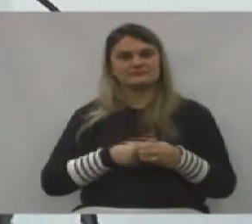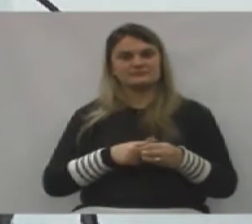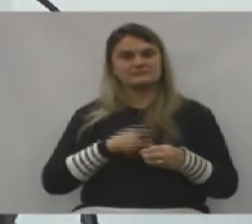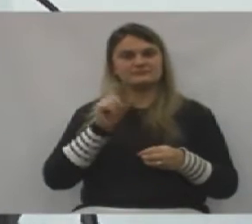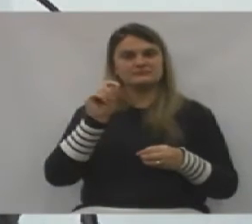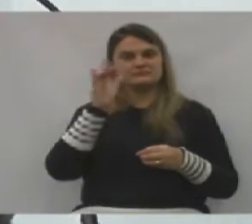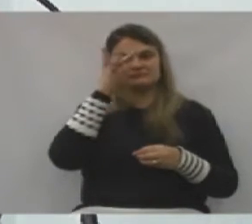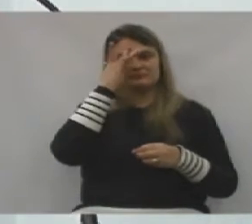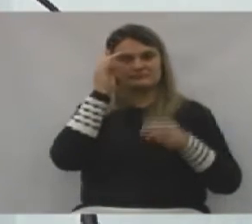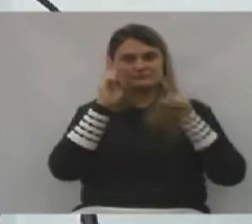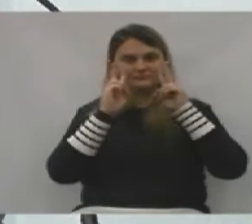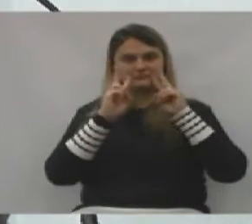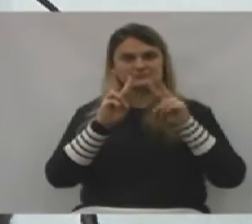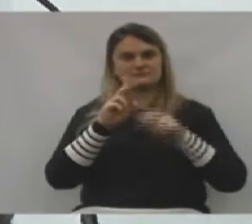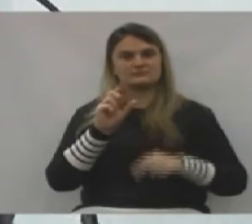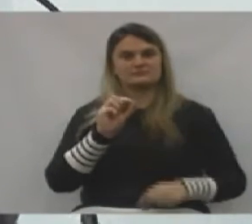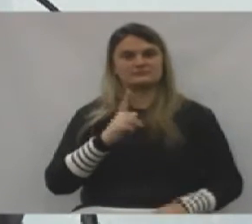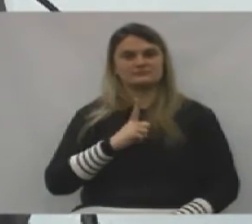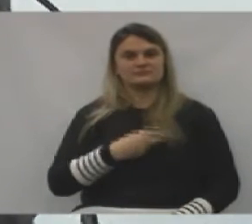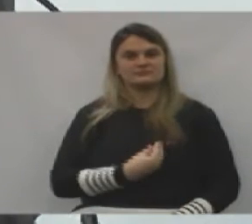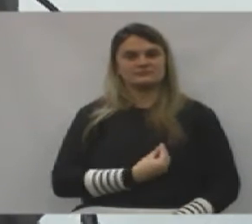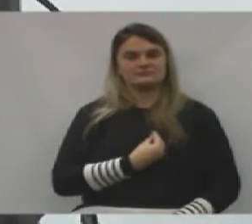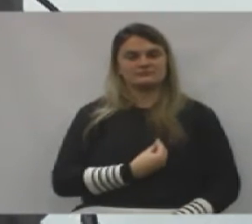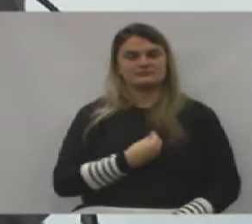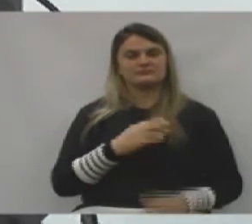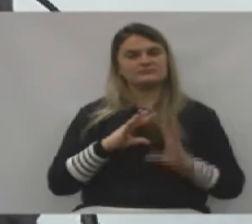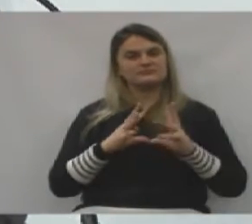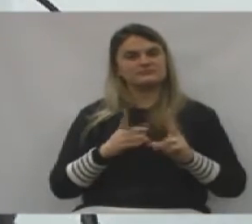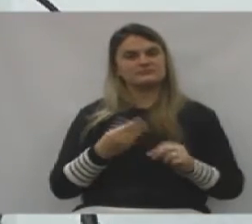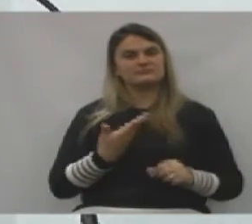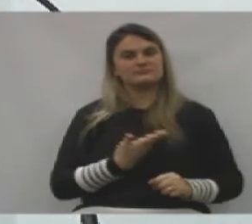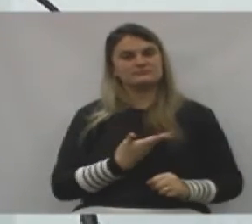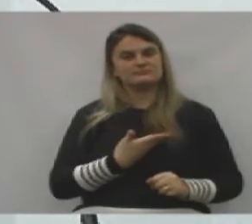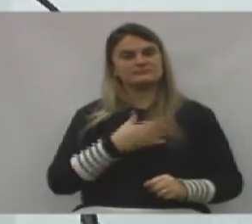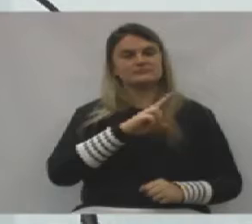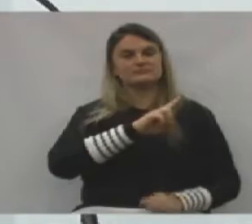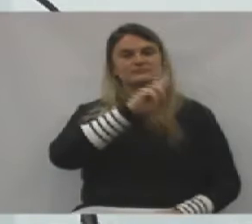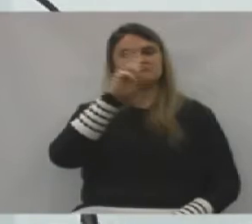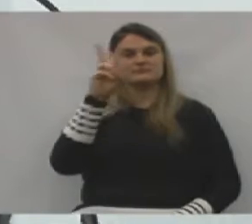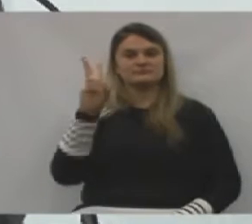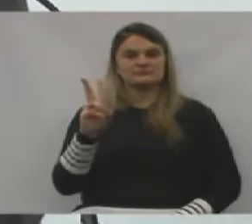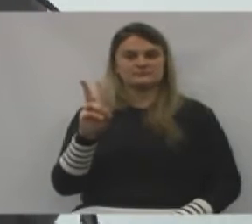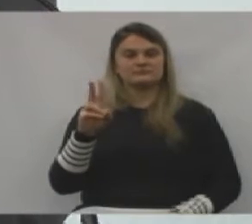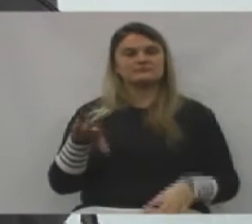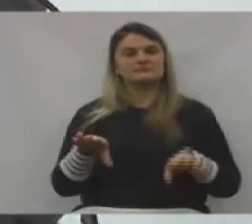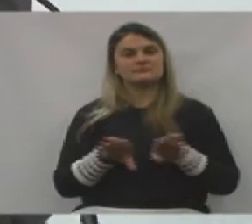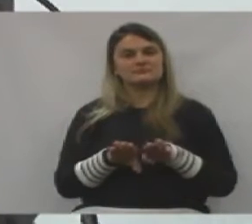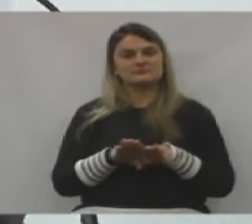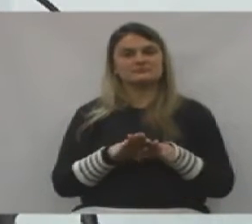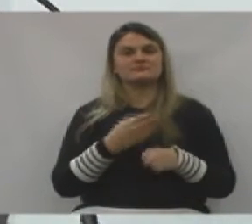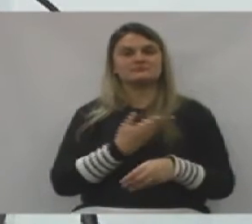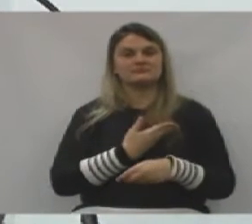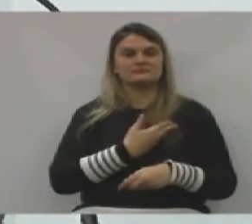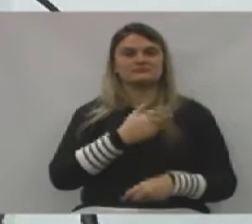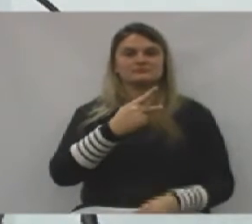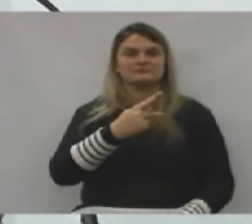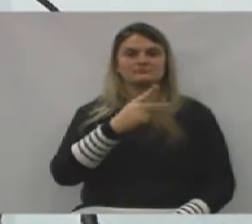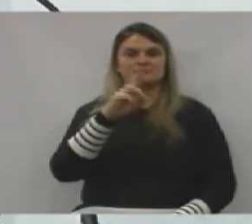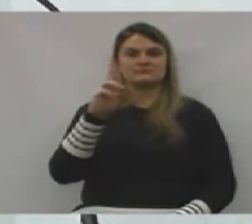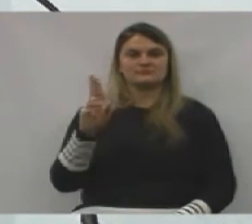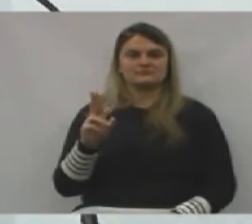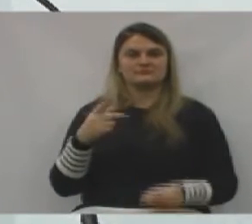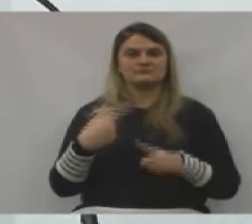para quem nos assiste, para quem está aqui presente, para todos os amigos de União da Vitória, também para os amigos de Porto União,